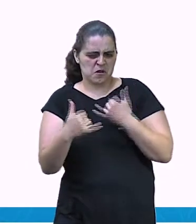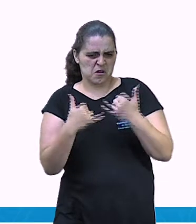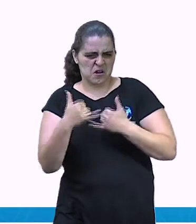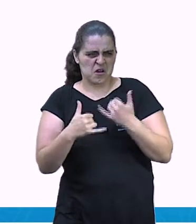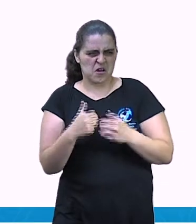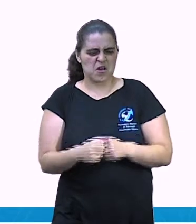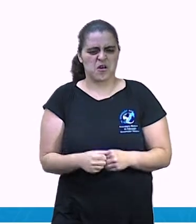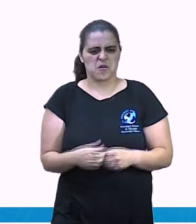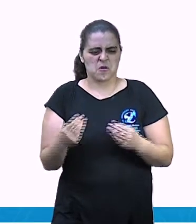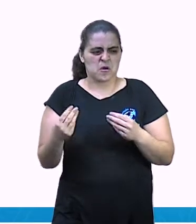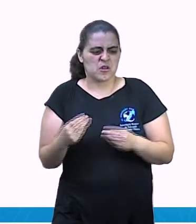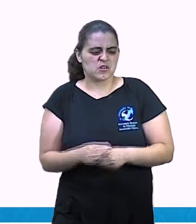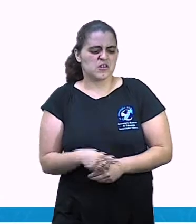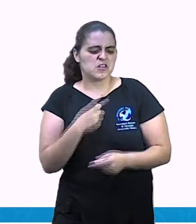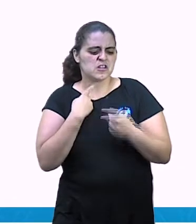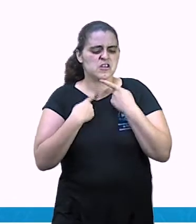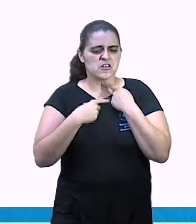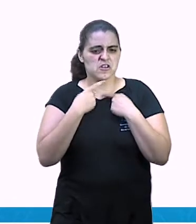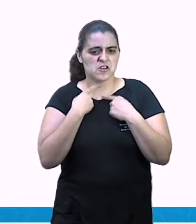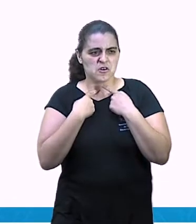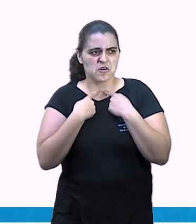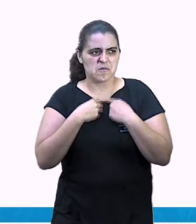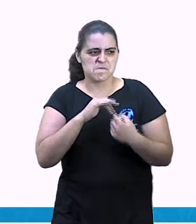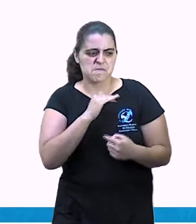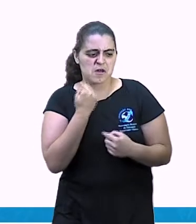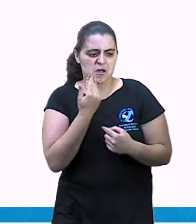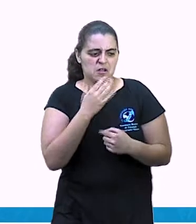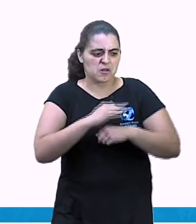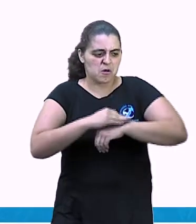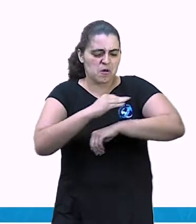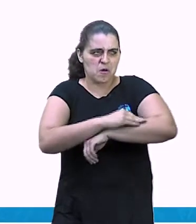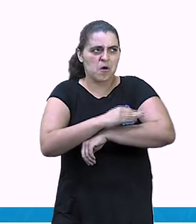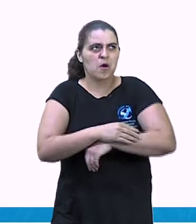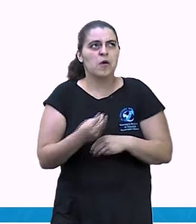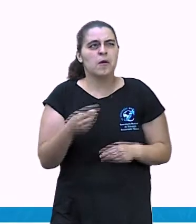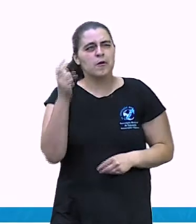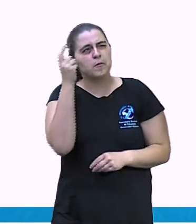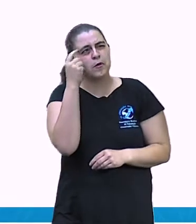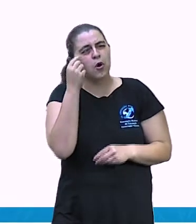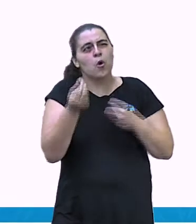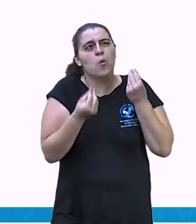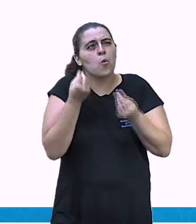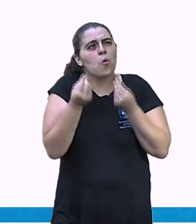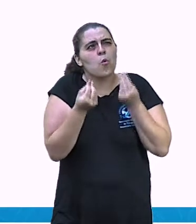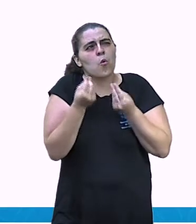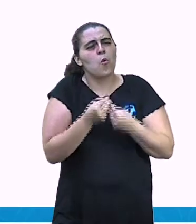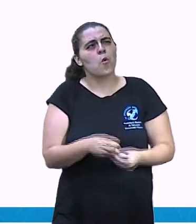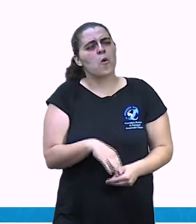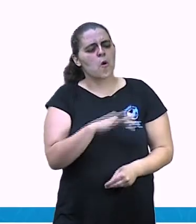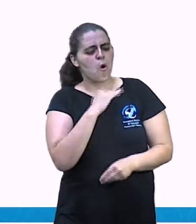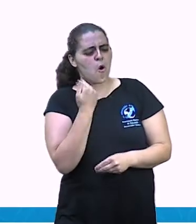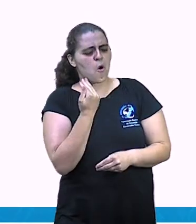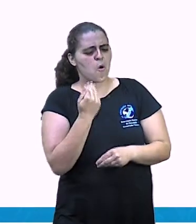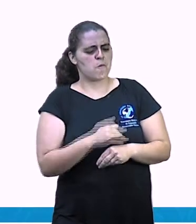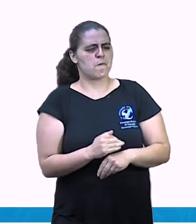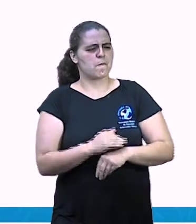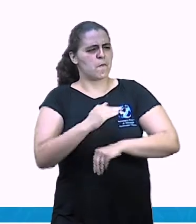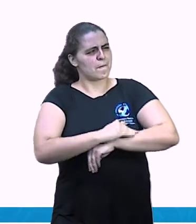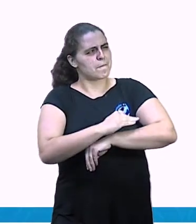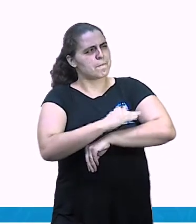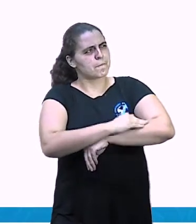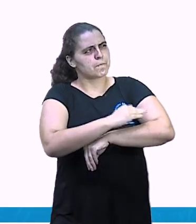resolveram matar o sapo. Como haviam de fazer? Vamos jogar o sapo nos espinhos.